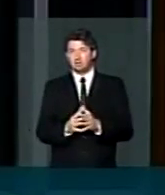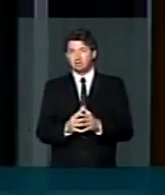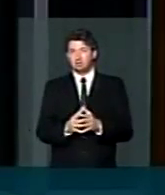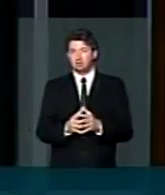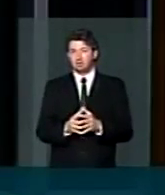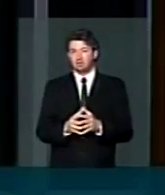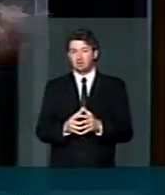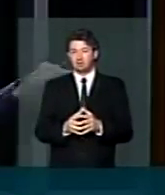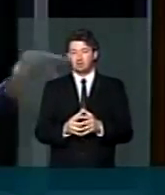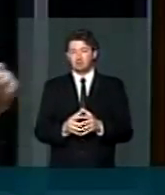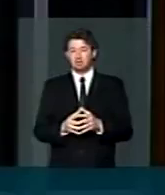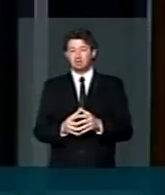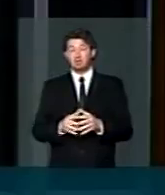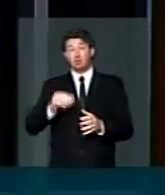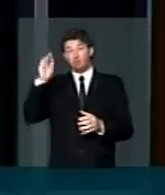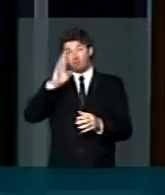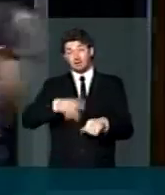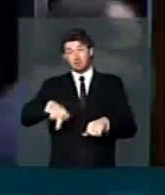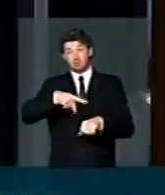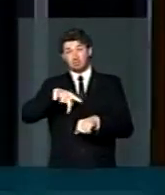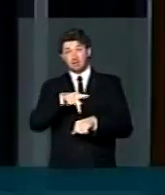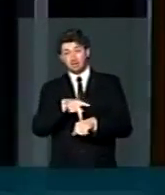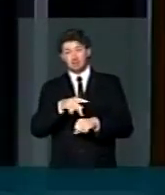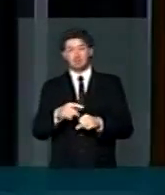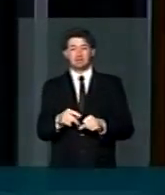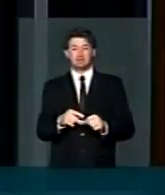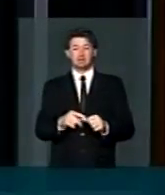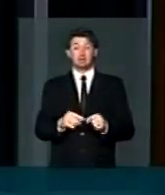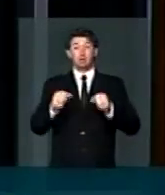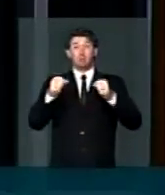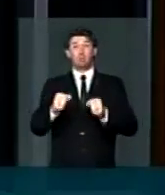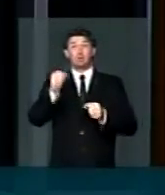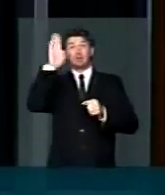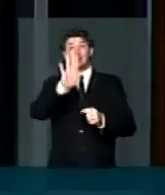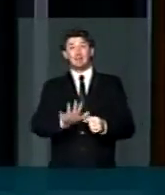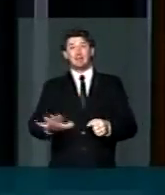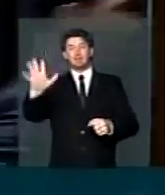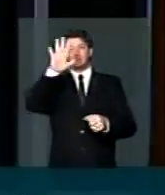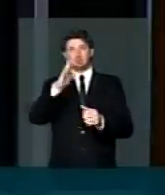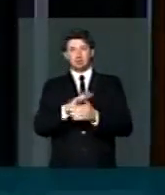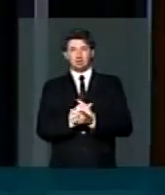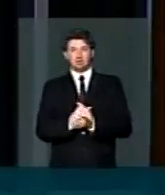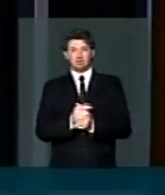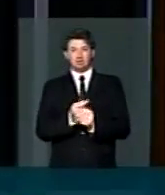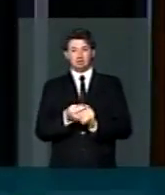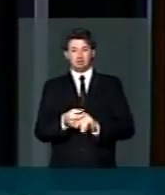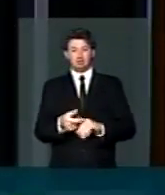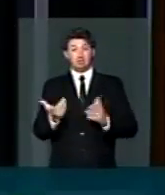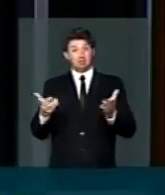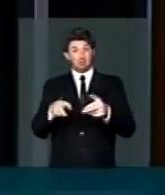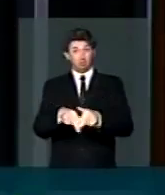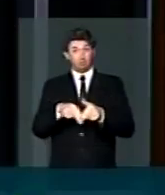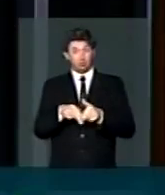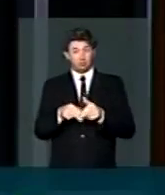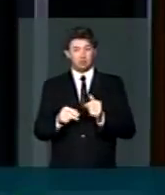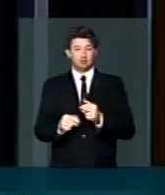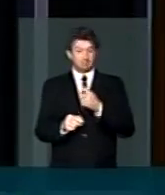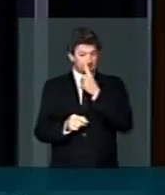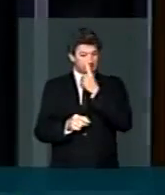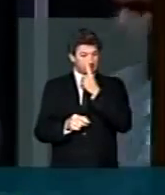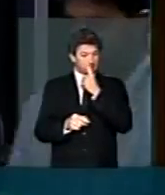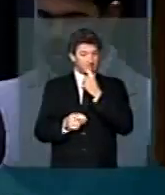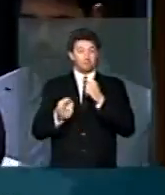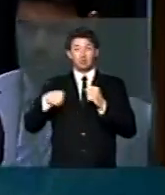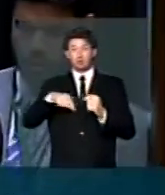ao Estado brasileiro, à soberania nacional. É nesse sentido que o PSOL